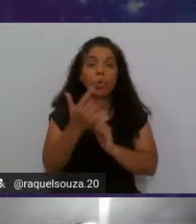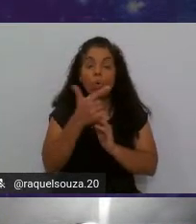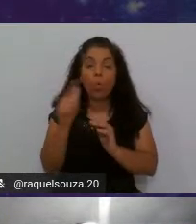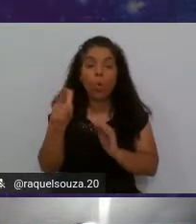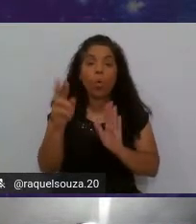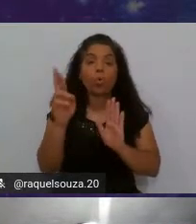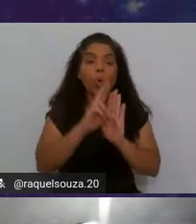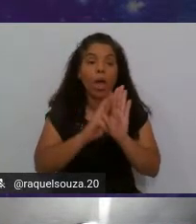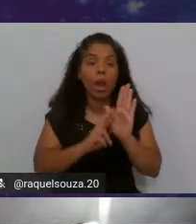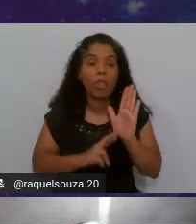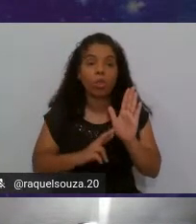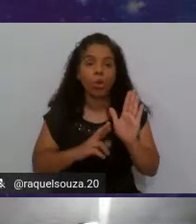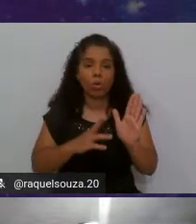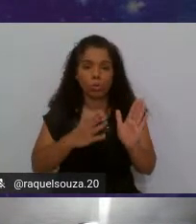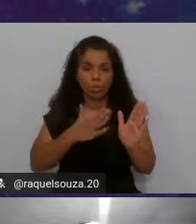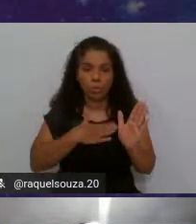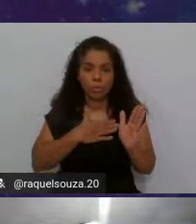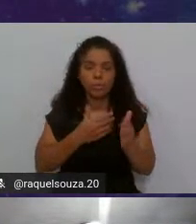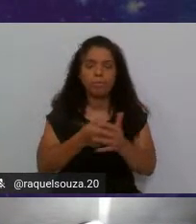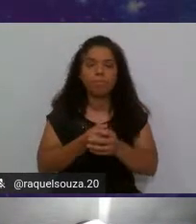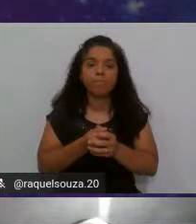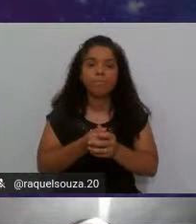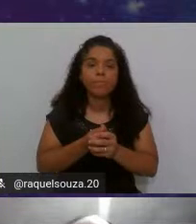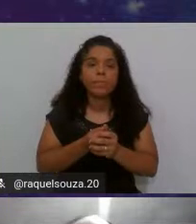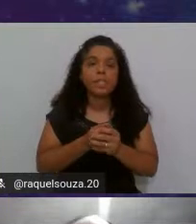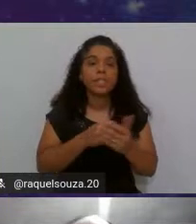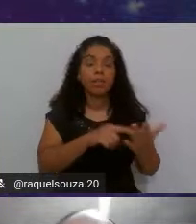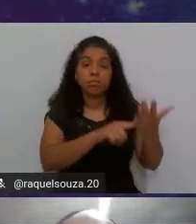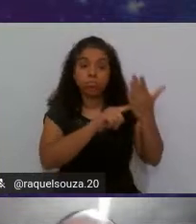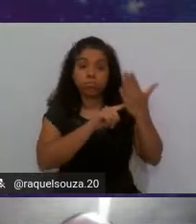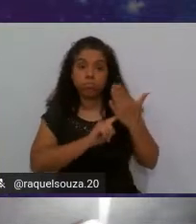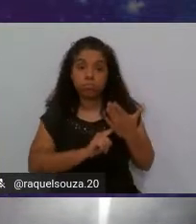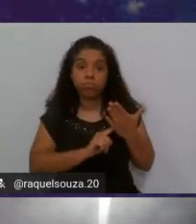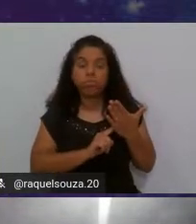relatório para mim me mostrando